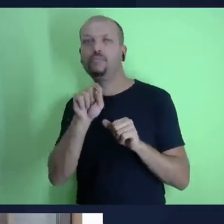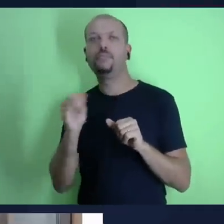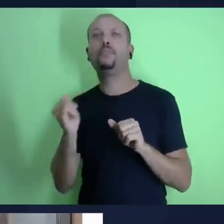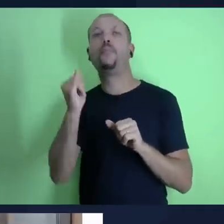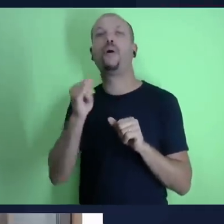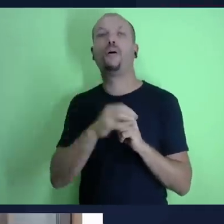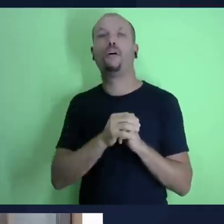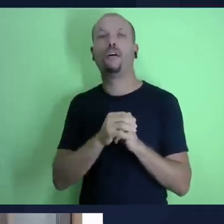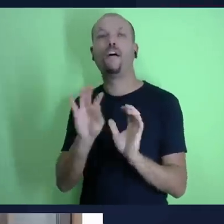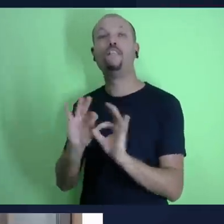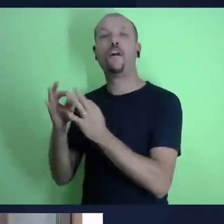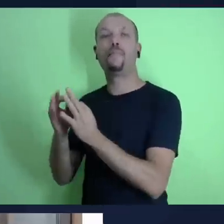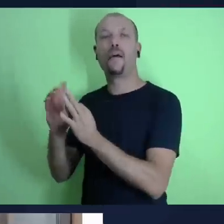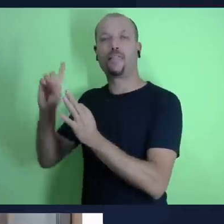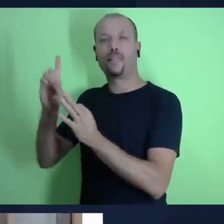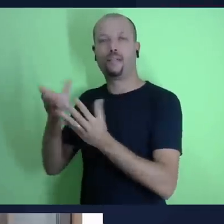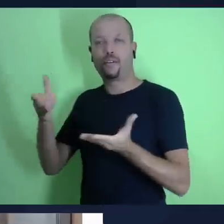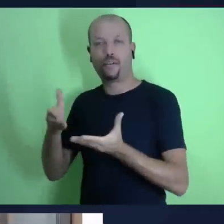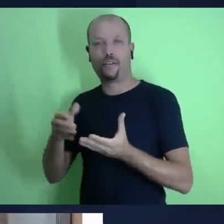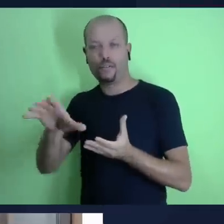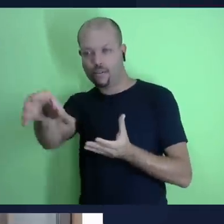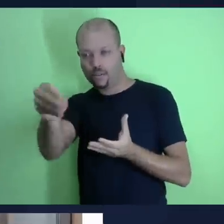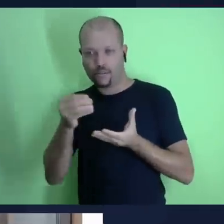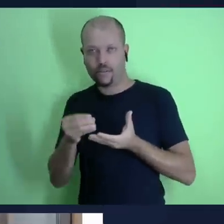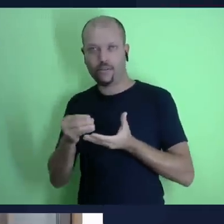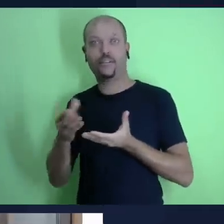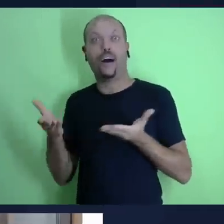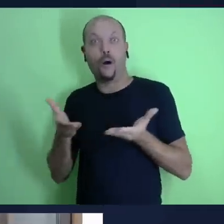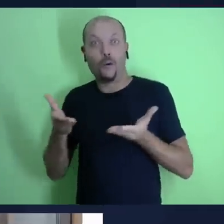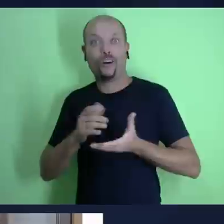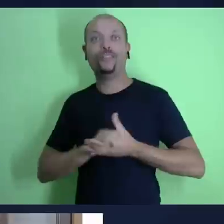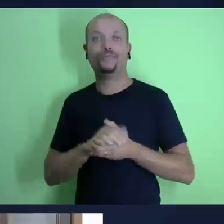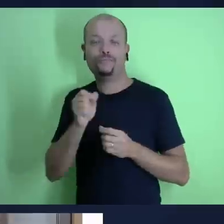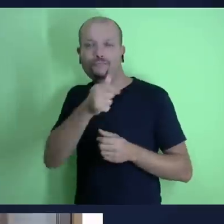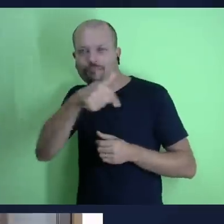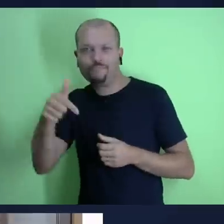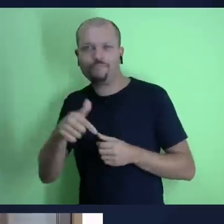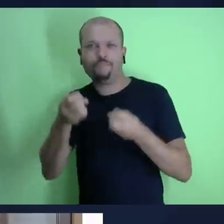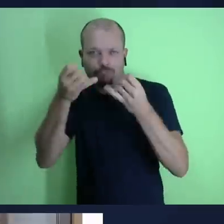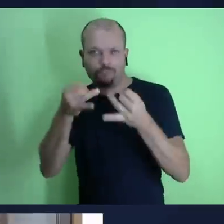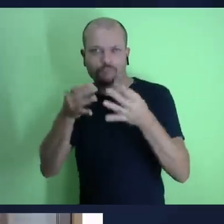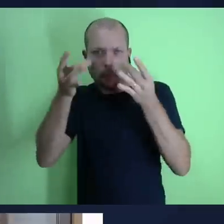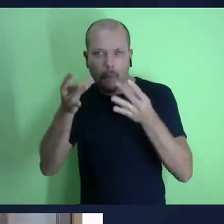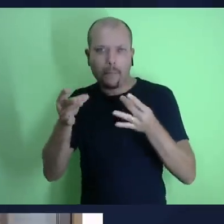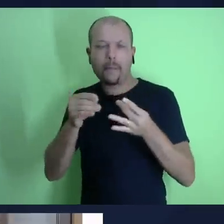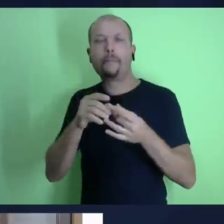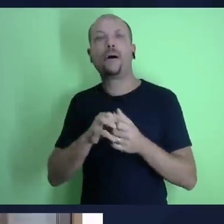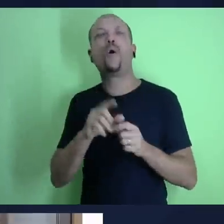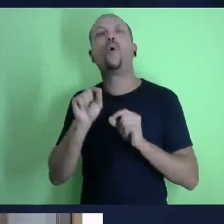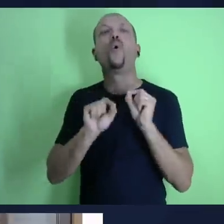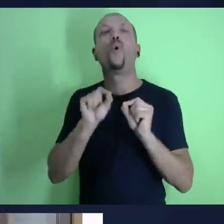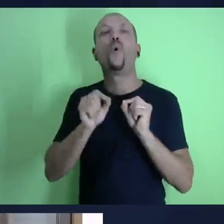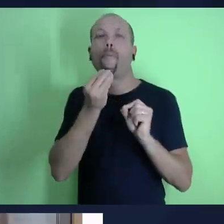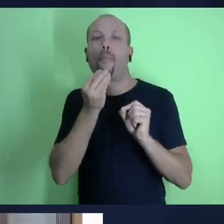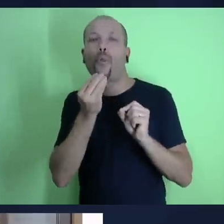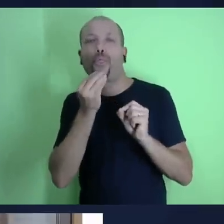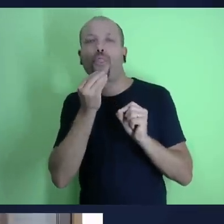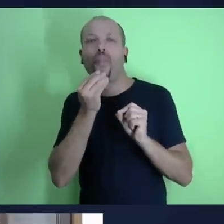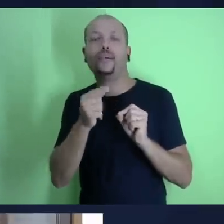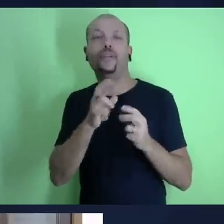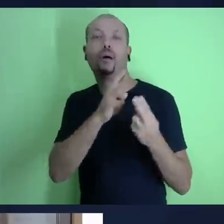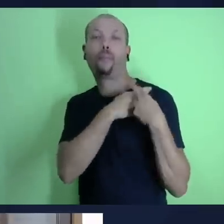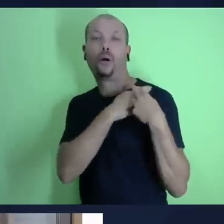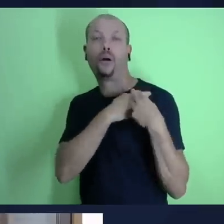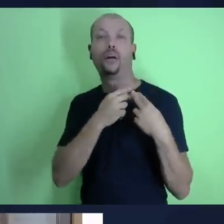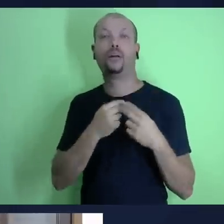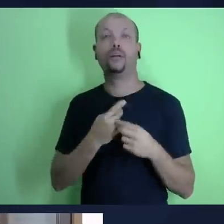que você recebe e tem ao fazer parte da família de deus pastor josué o